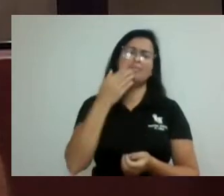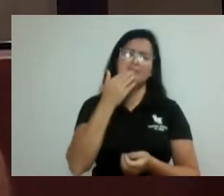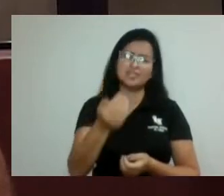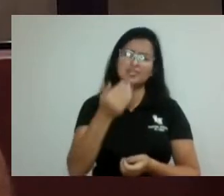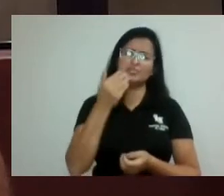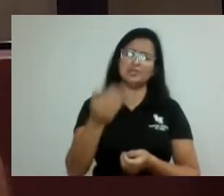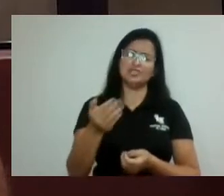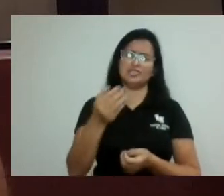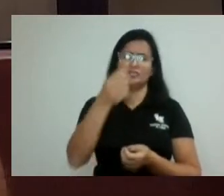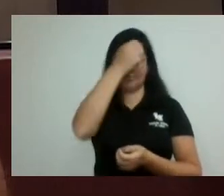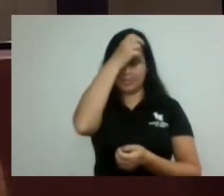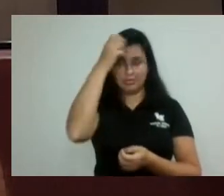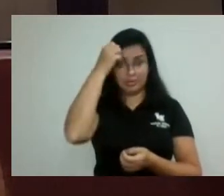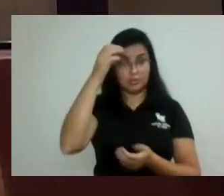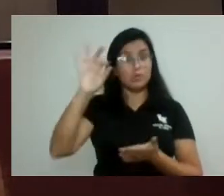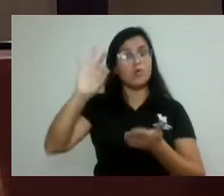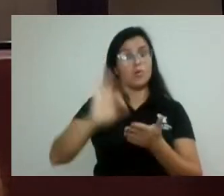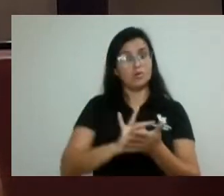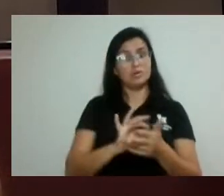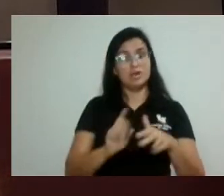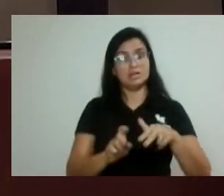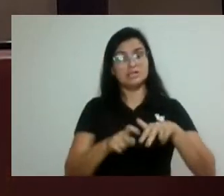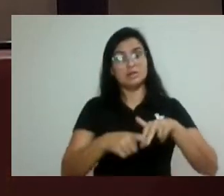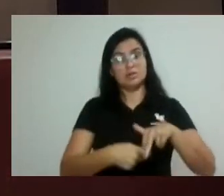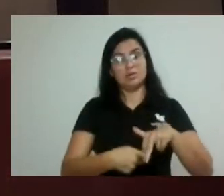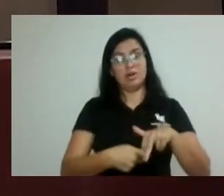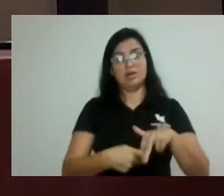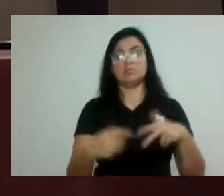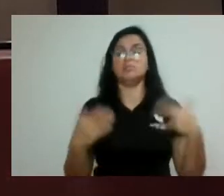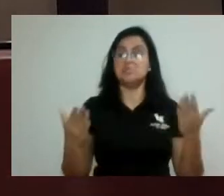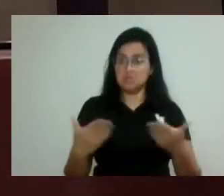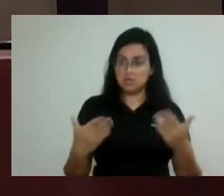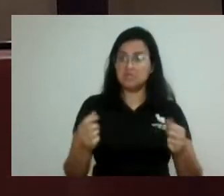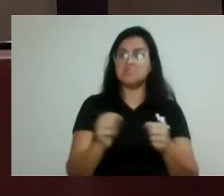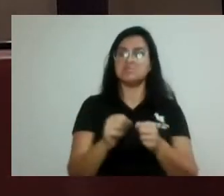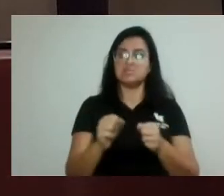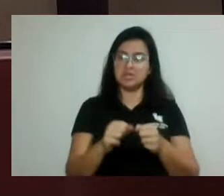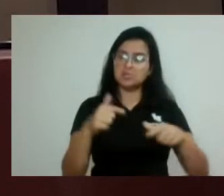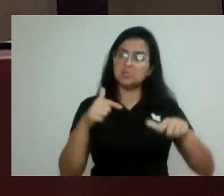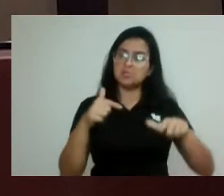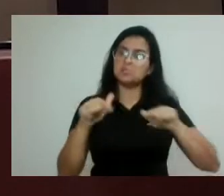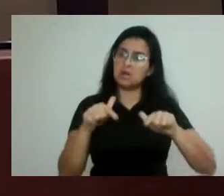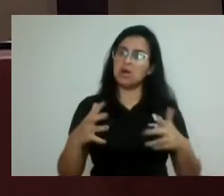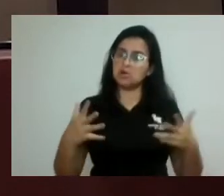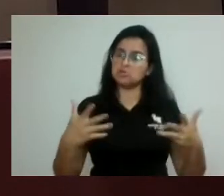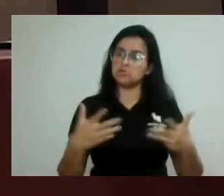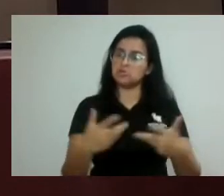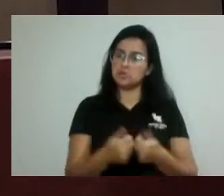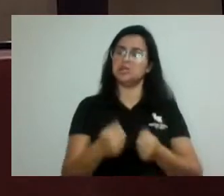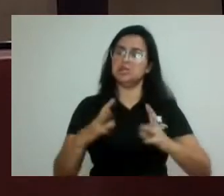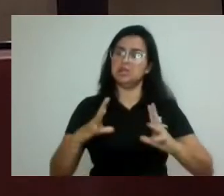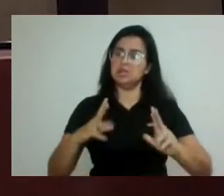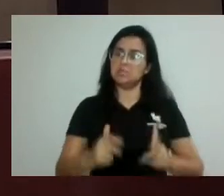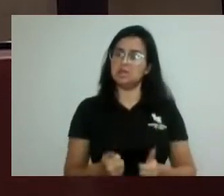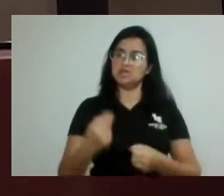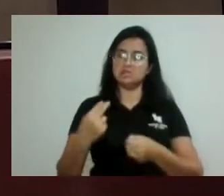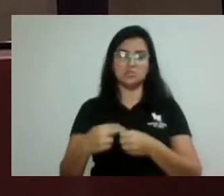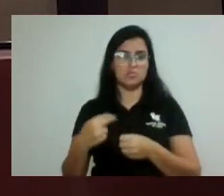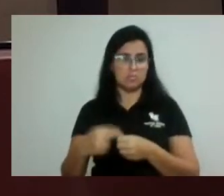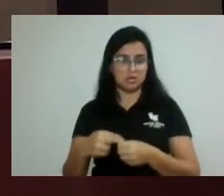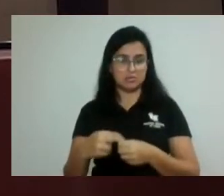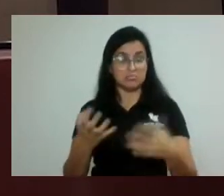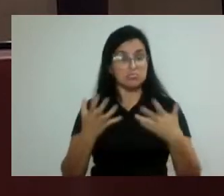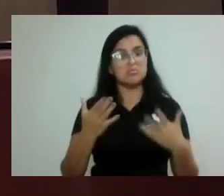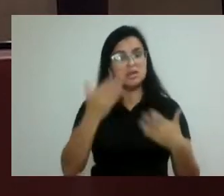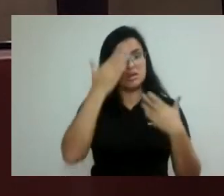E, realmente, está sendo feito por eles um serviço de primeira qualidade relativa à limpeza urbana. Quero agradecer também o pessoal da ProEnergia